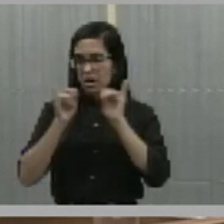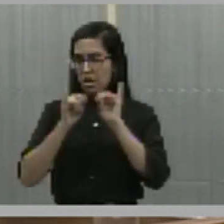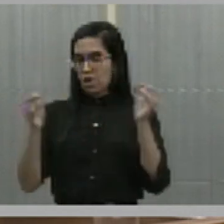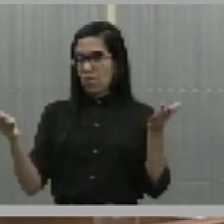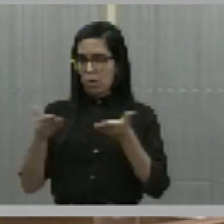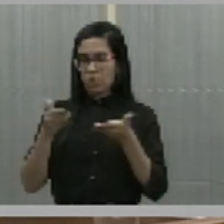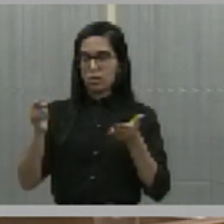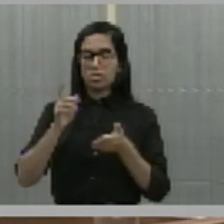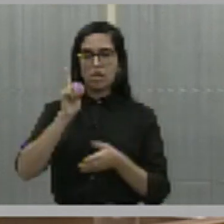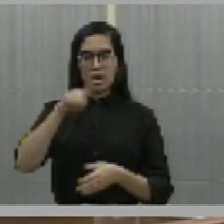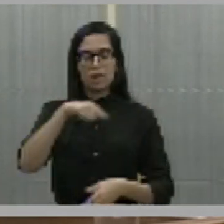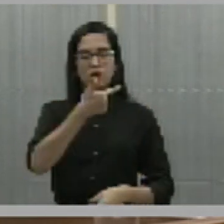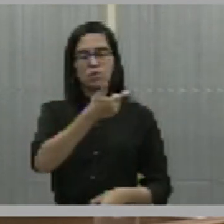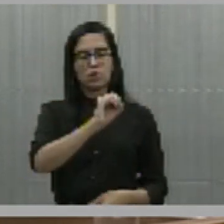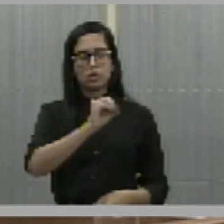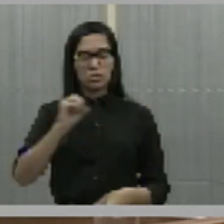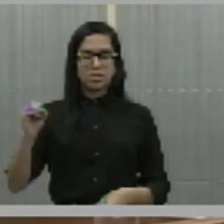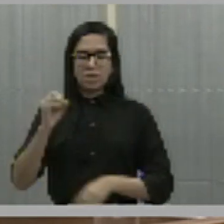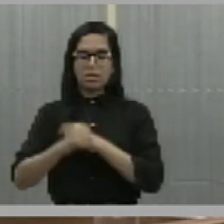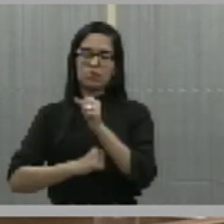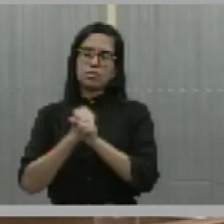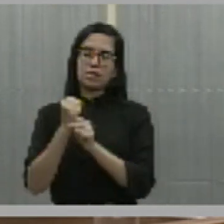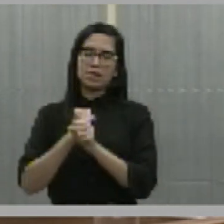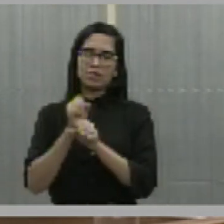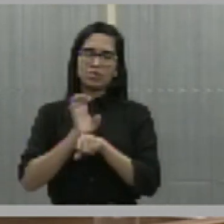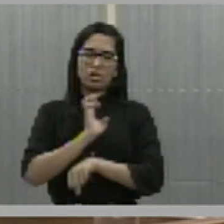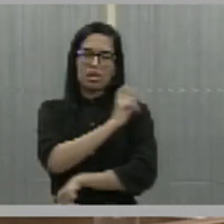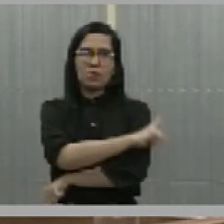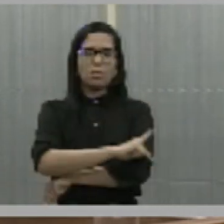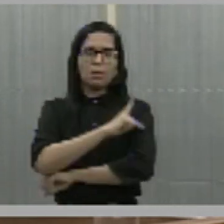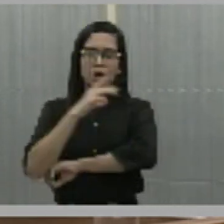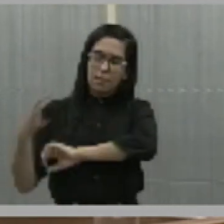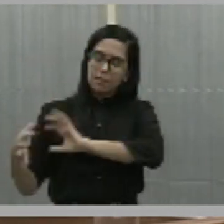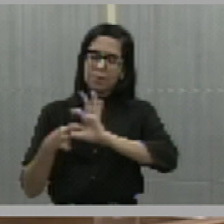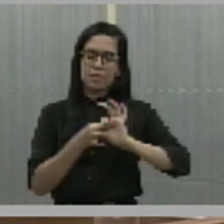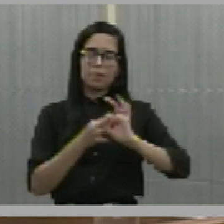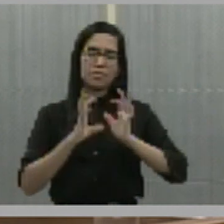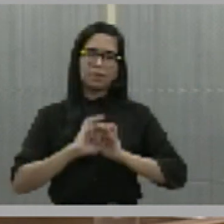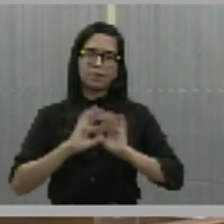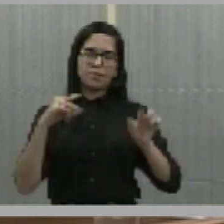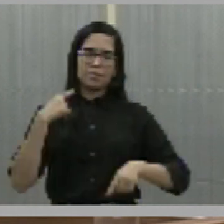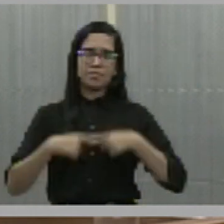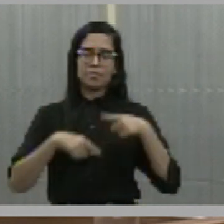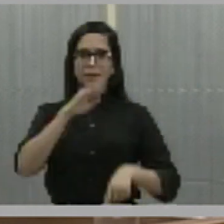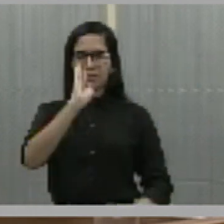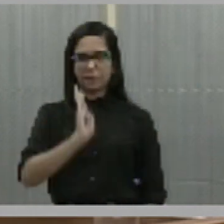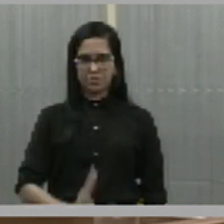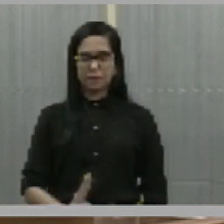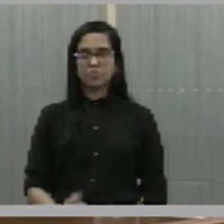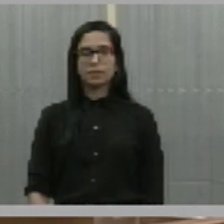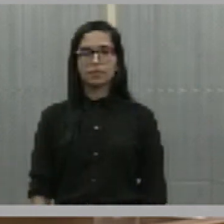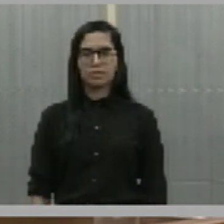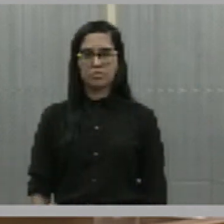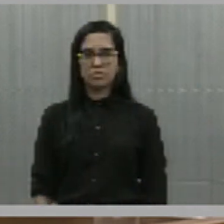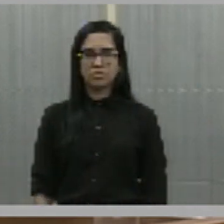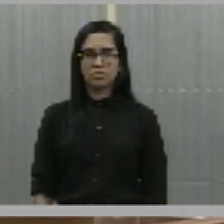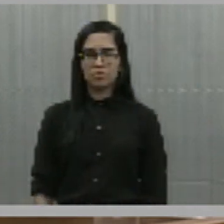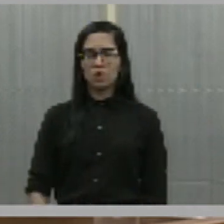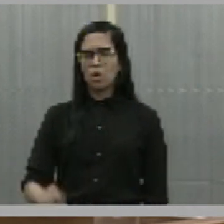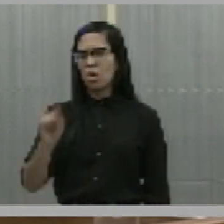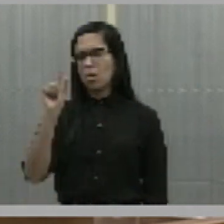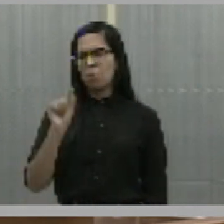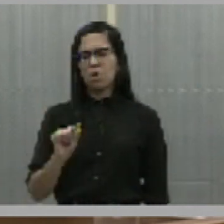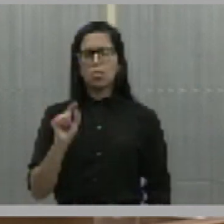200 anos de adesão do Piauí à independência do Brasil. Em poucos lugares tiveram,